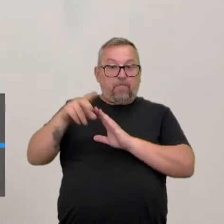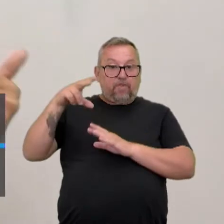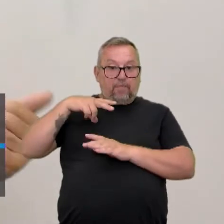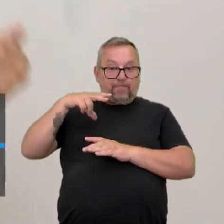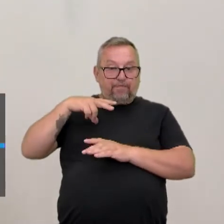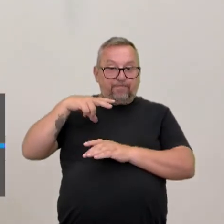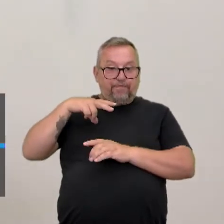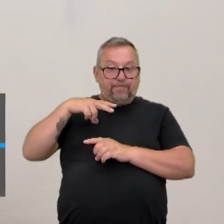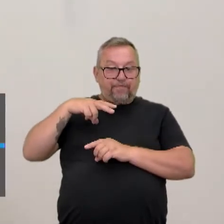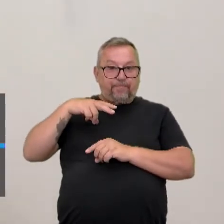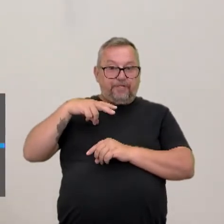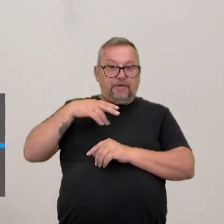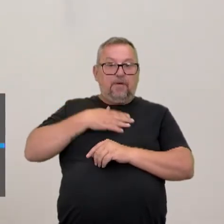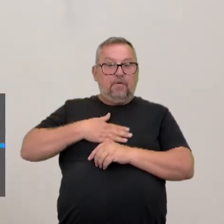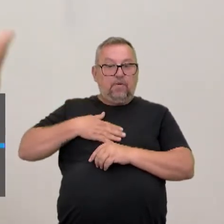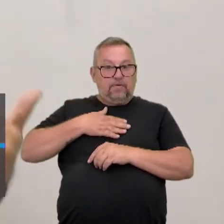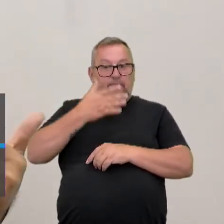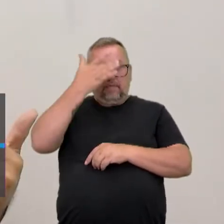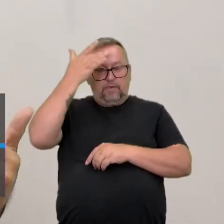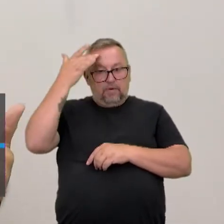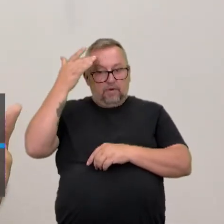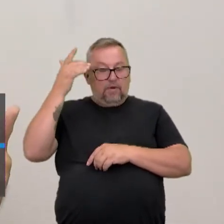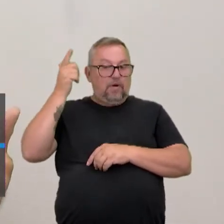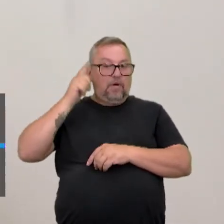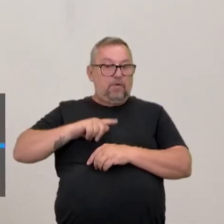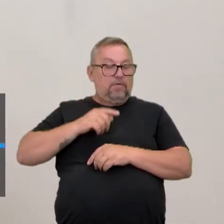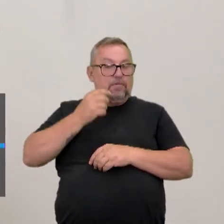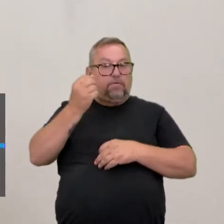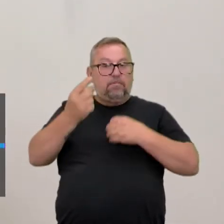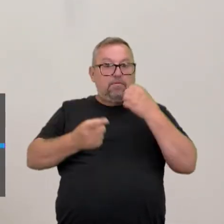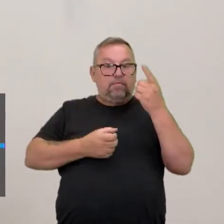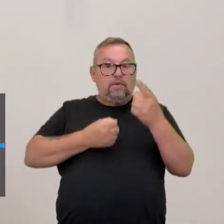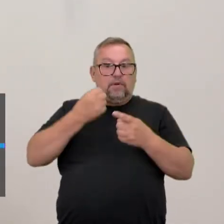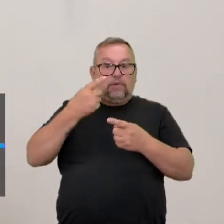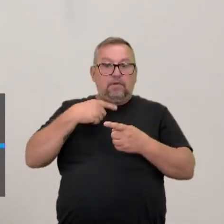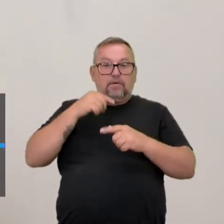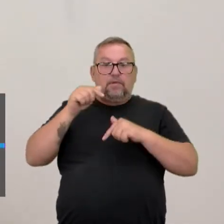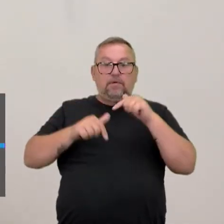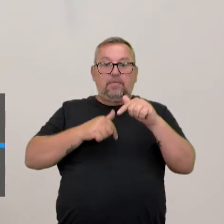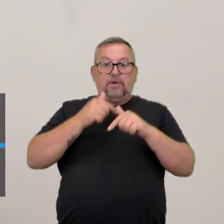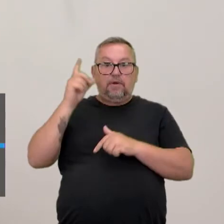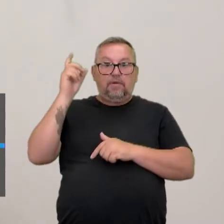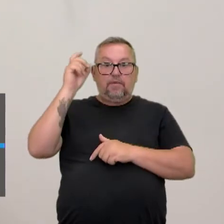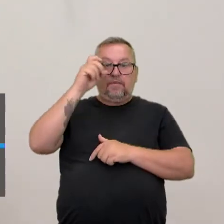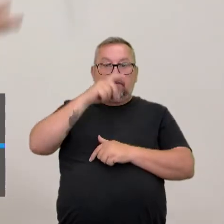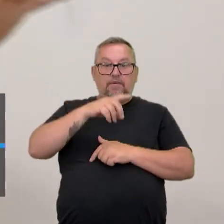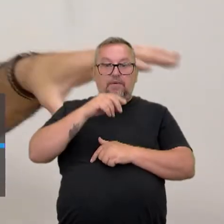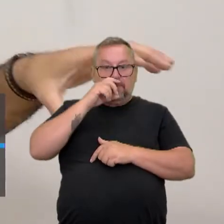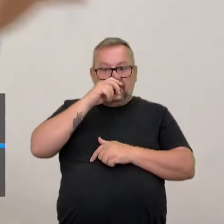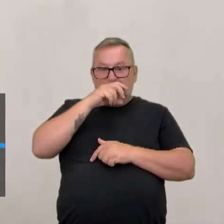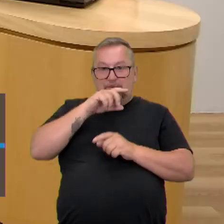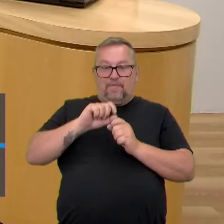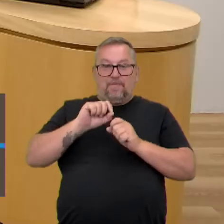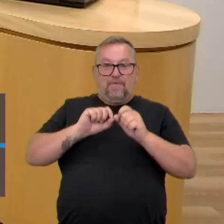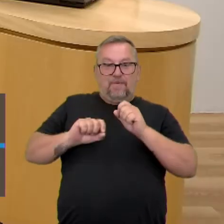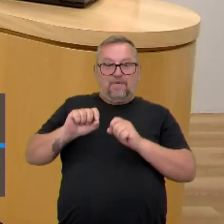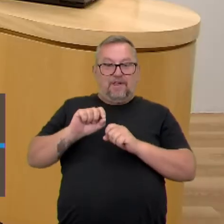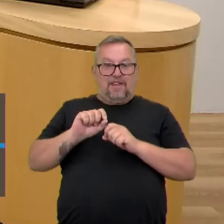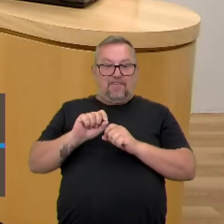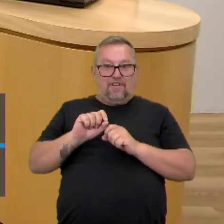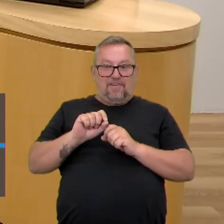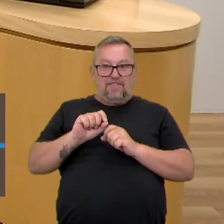Eu admiro pessoas que conseguem, muitas vezes, trabalhar questões difíceis sem ser prolixas.